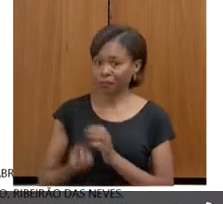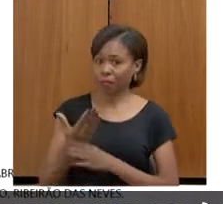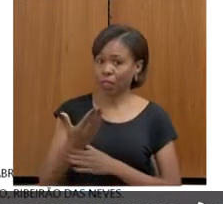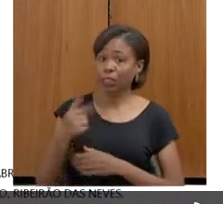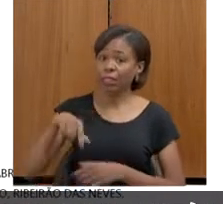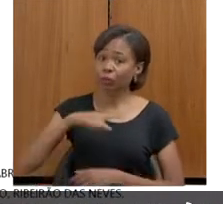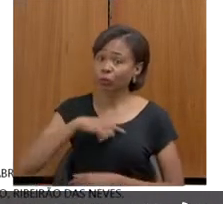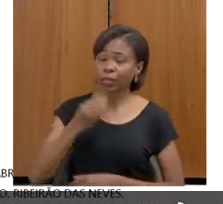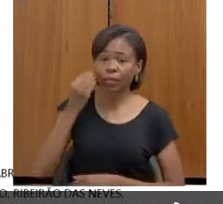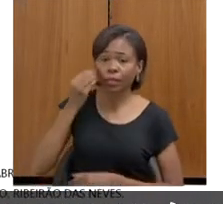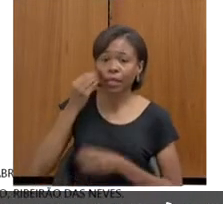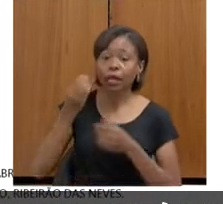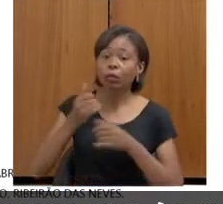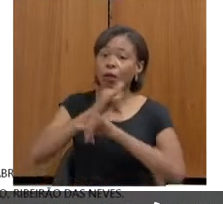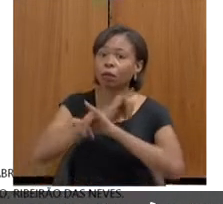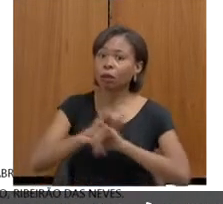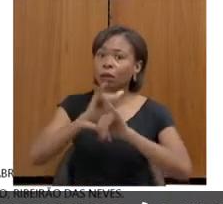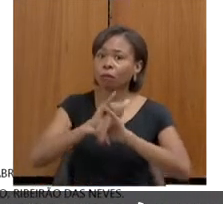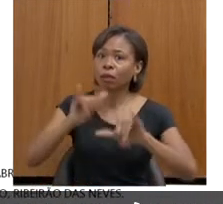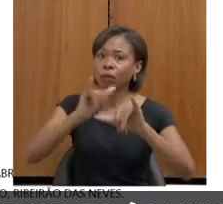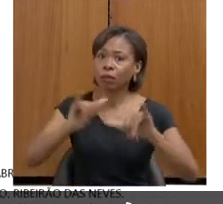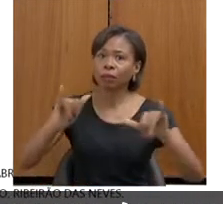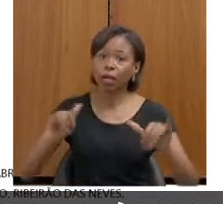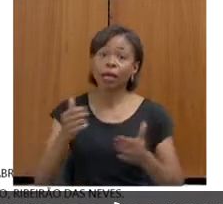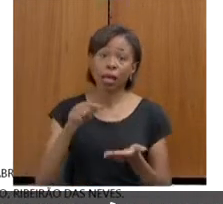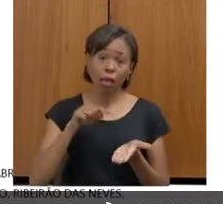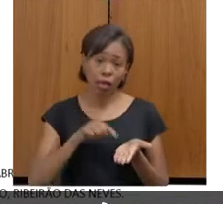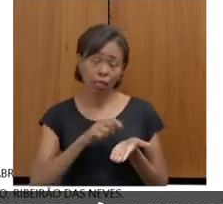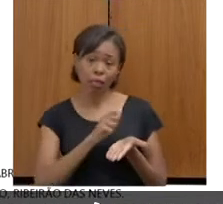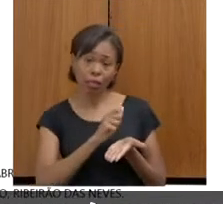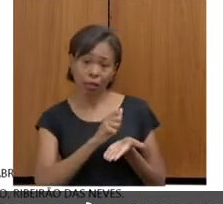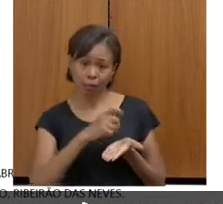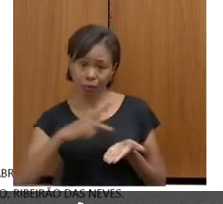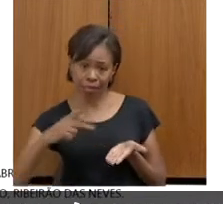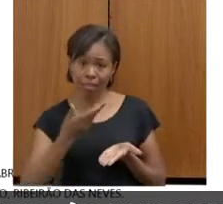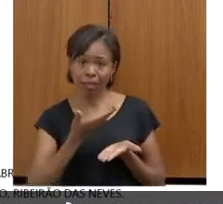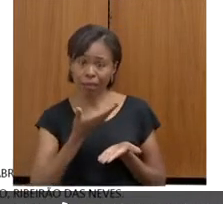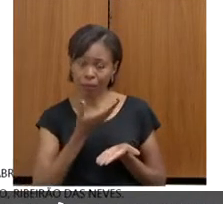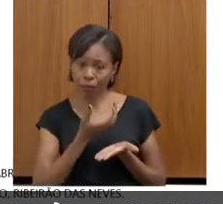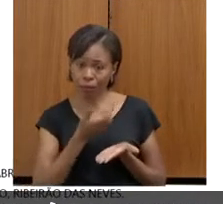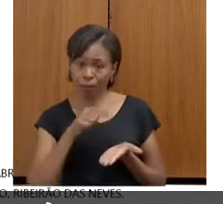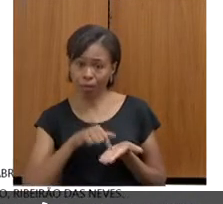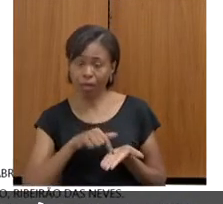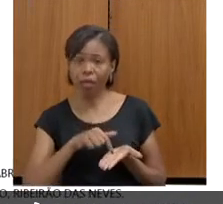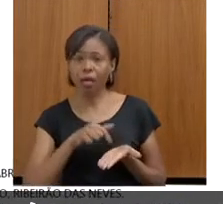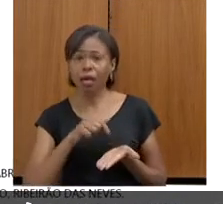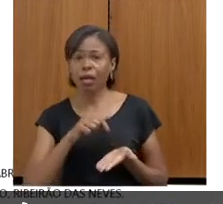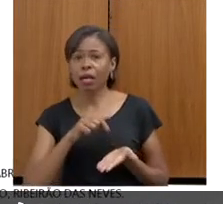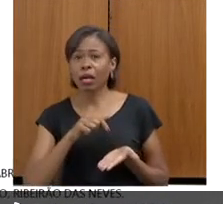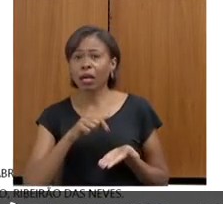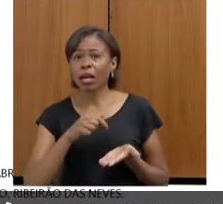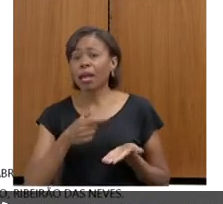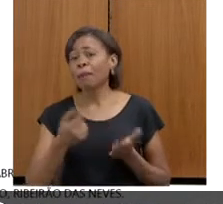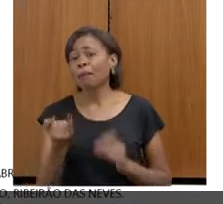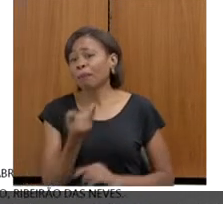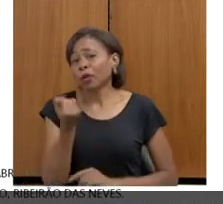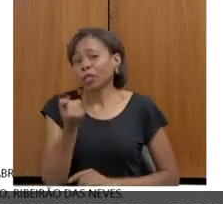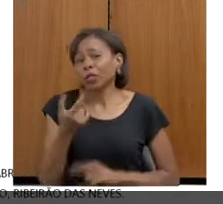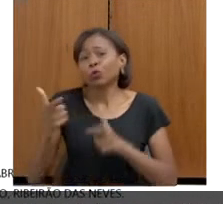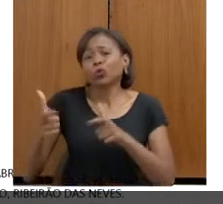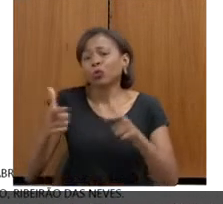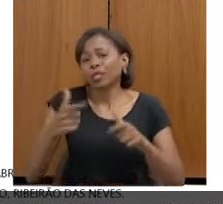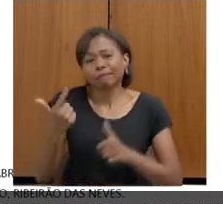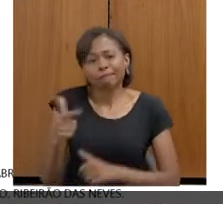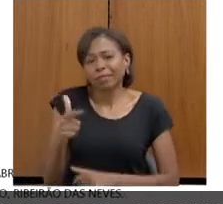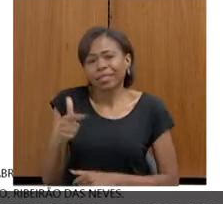para aquelas unidades que... E ele é muito importante para aquelas unidades em que nós não temos a DEAM propriamente dita. Ele já